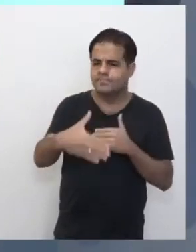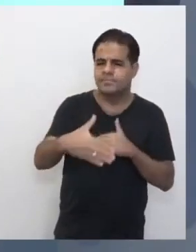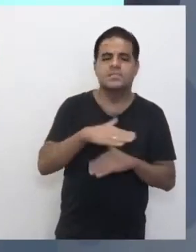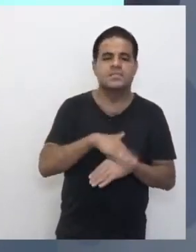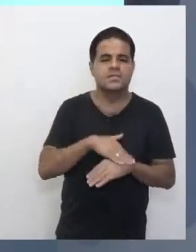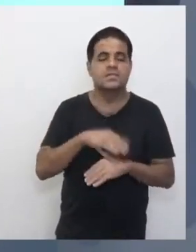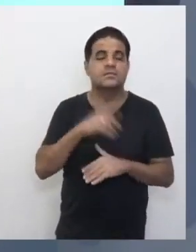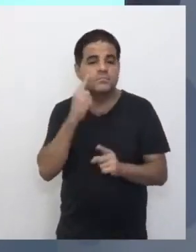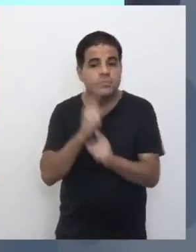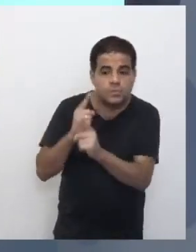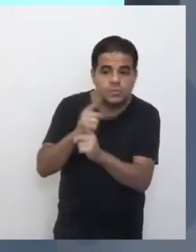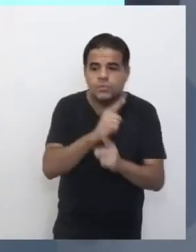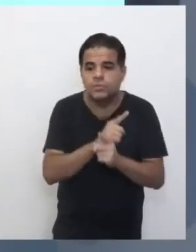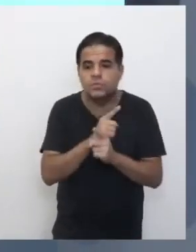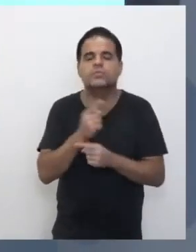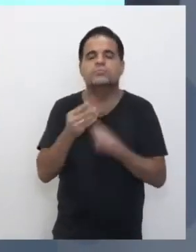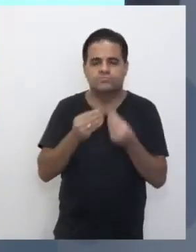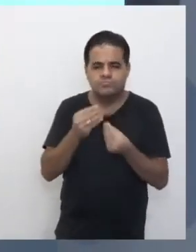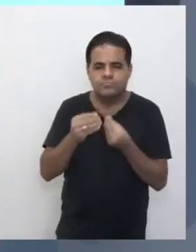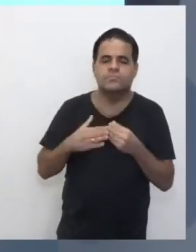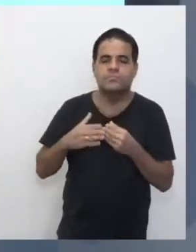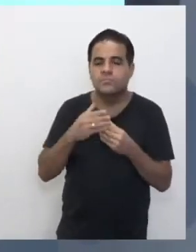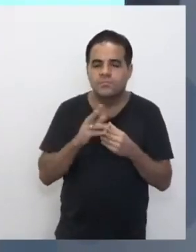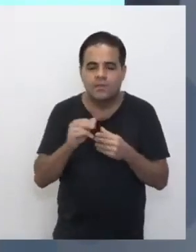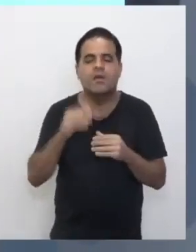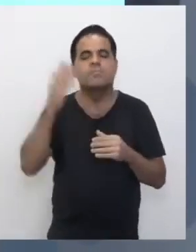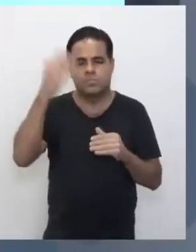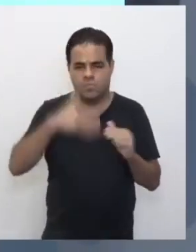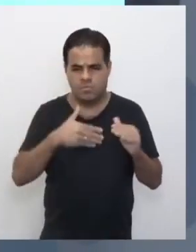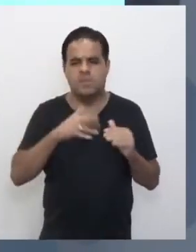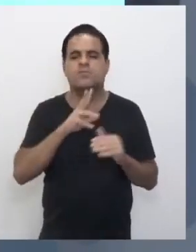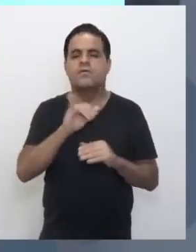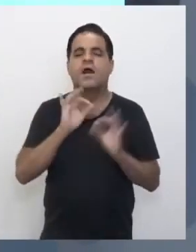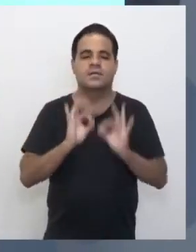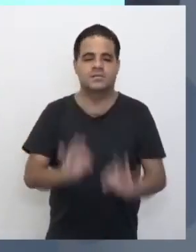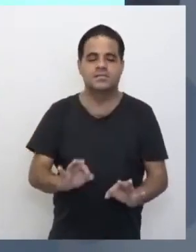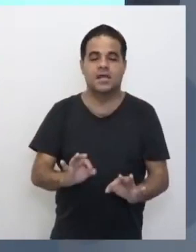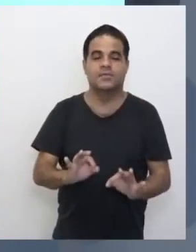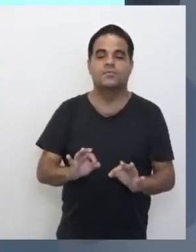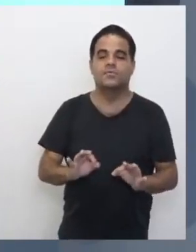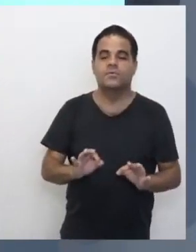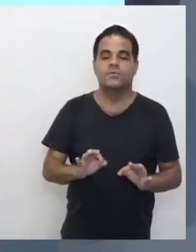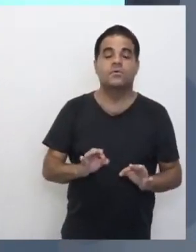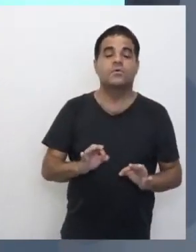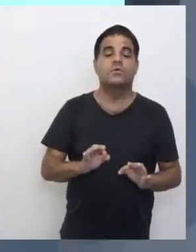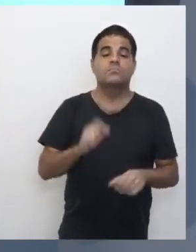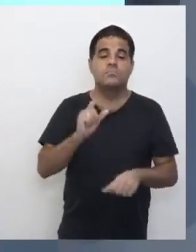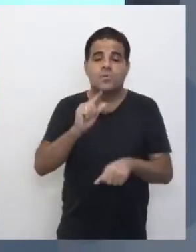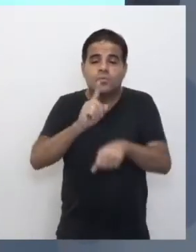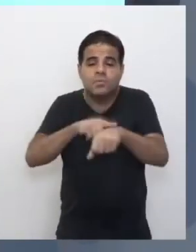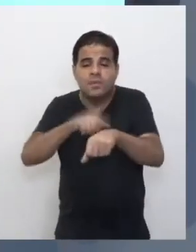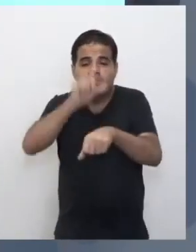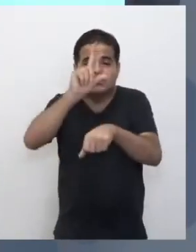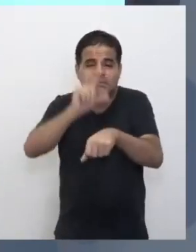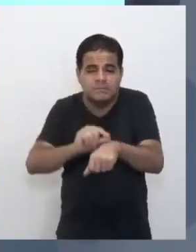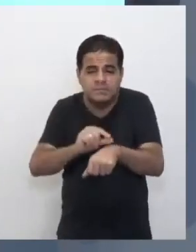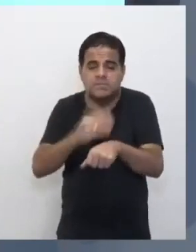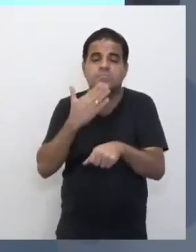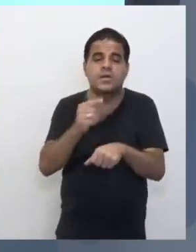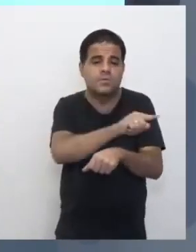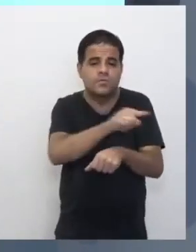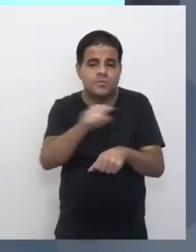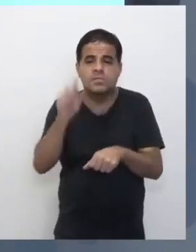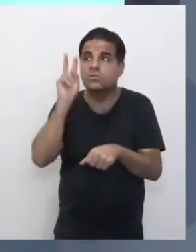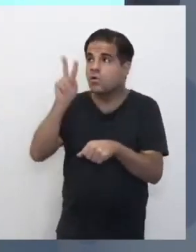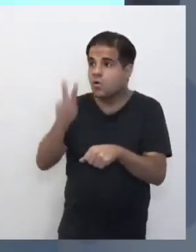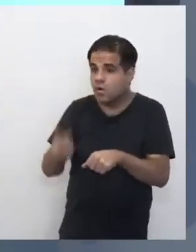A gente tá descobrindo como funciona, mas a gente promete que vai dar certo. A gente, como a gente tá com pouco tempo de aula, a gente pede pra vocês olharem